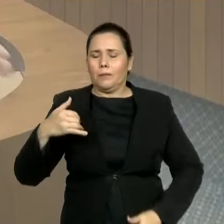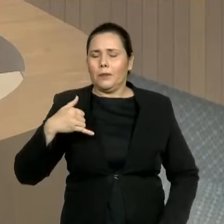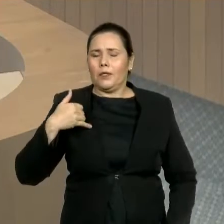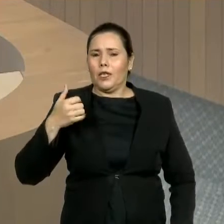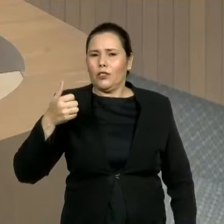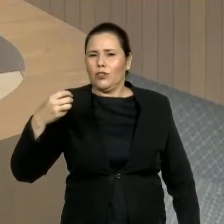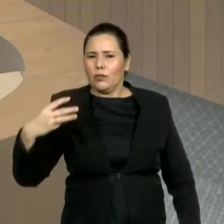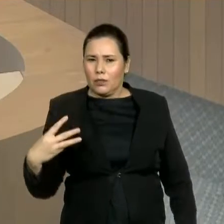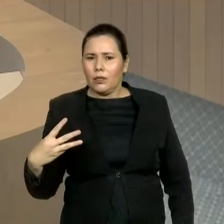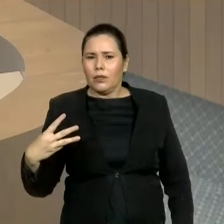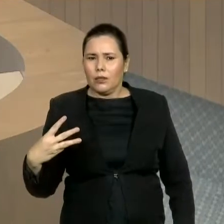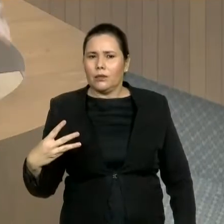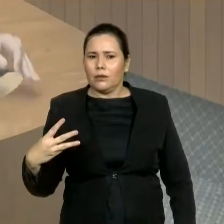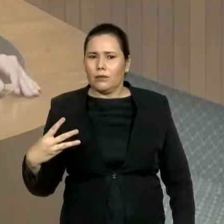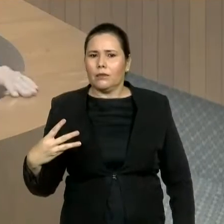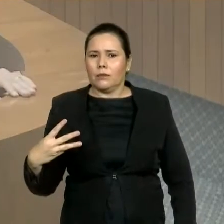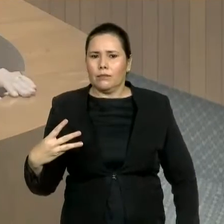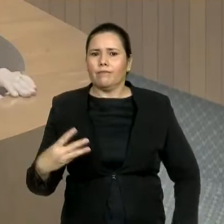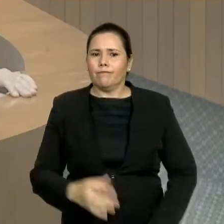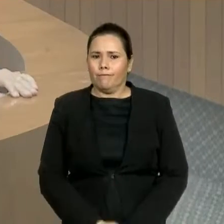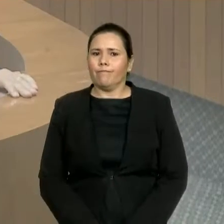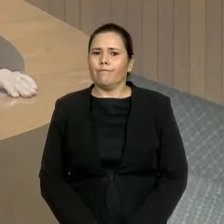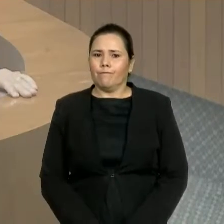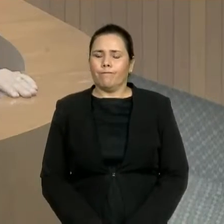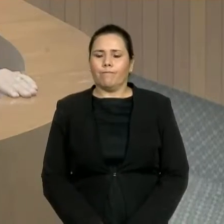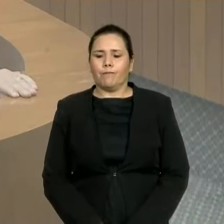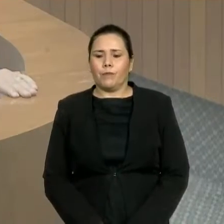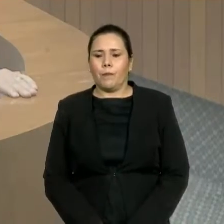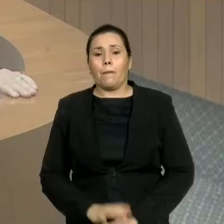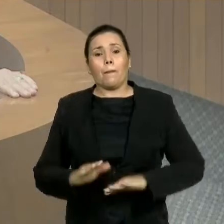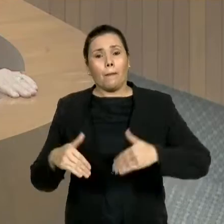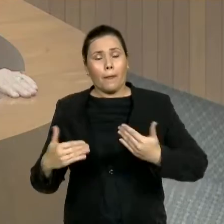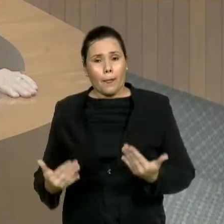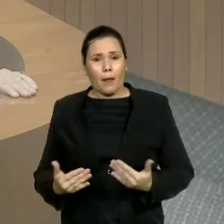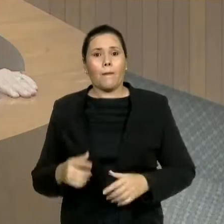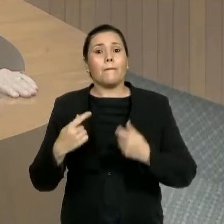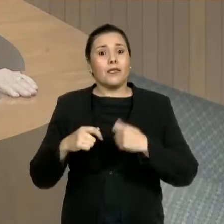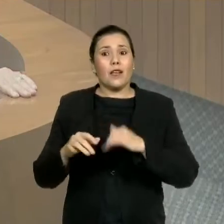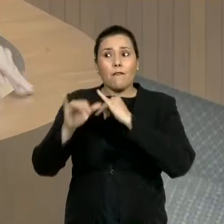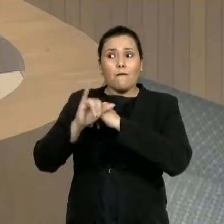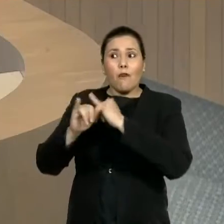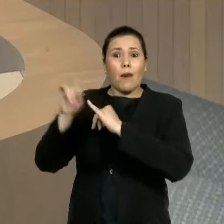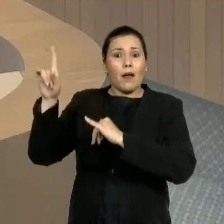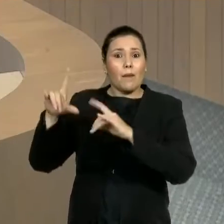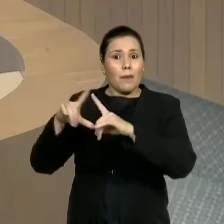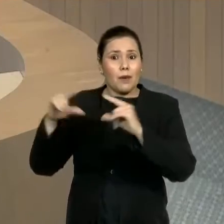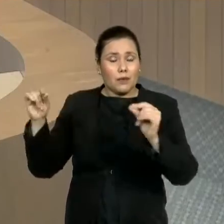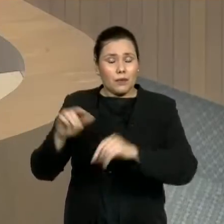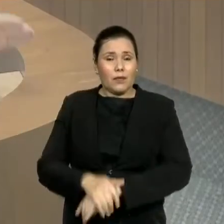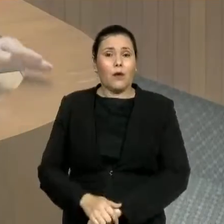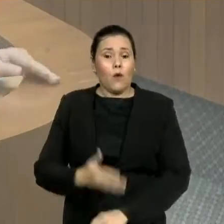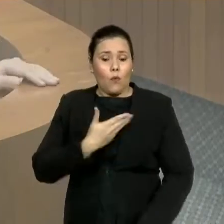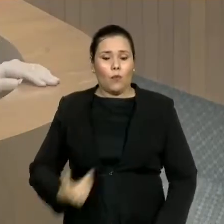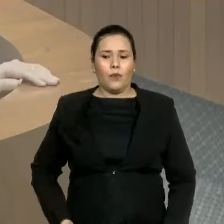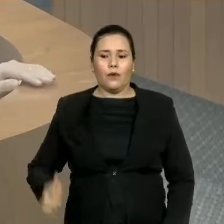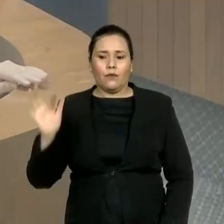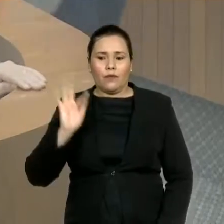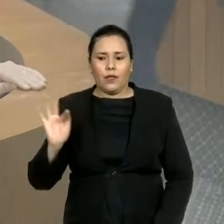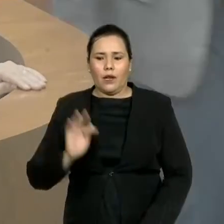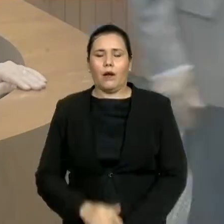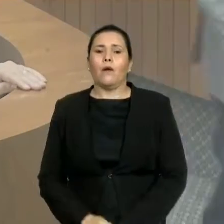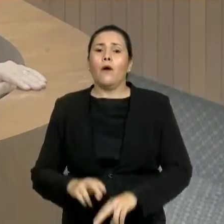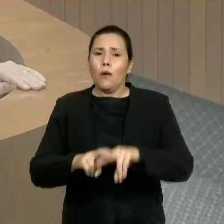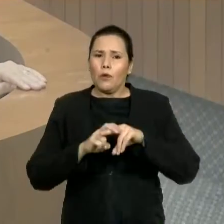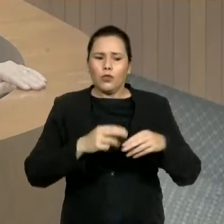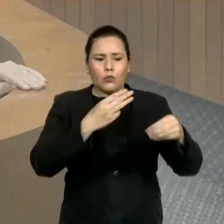com apoio da União dos Estados, eles devem realizar e disponibilizar o levantamento da demanda por vagas